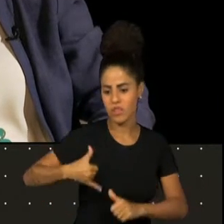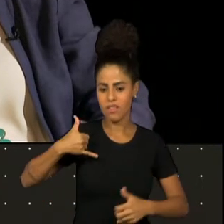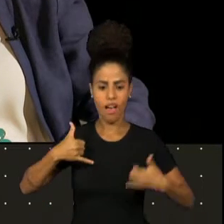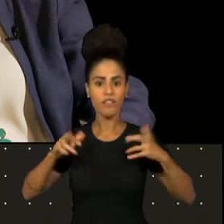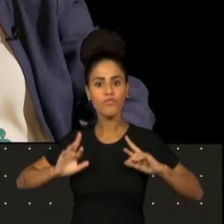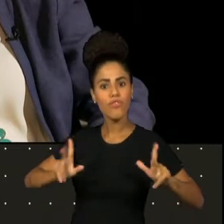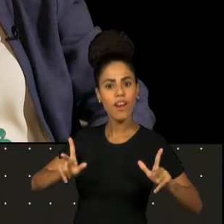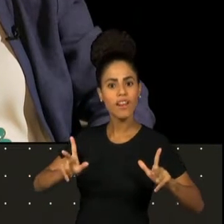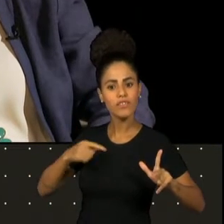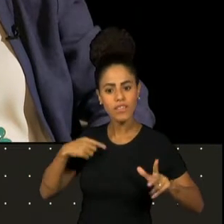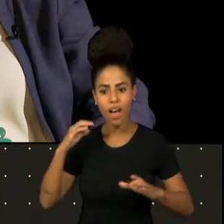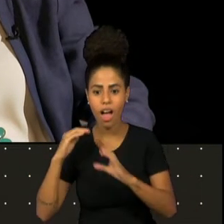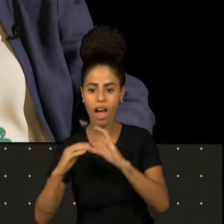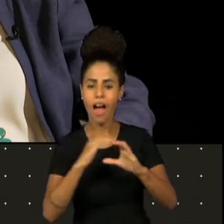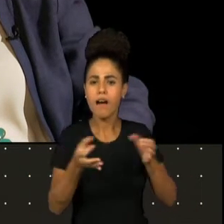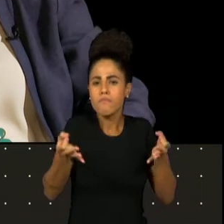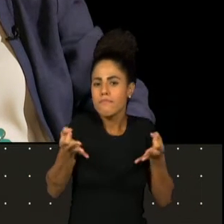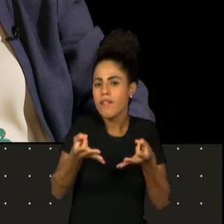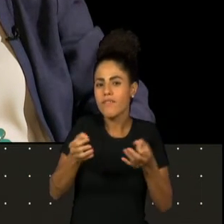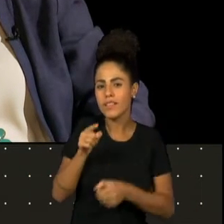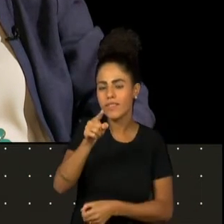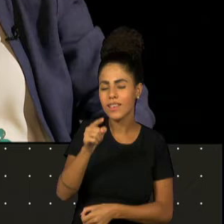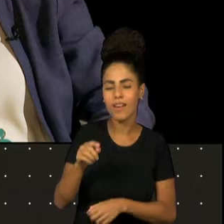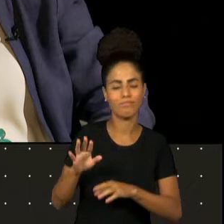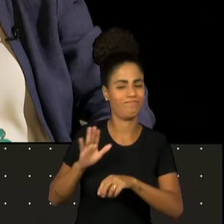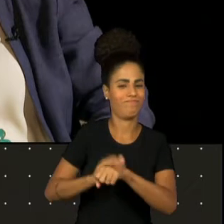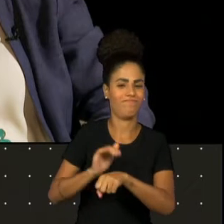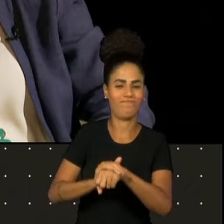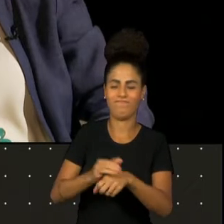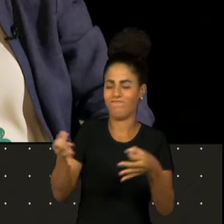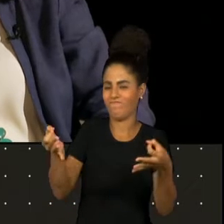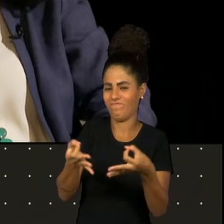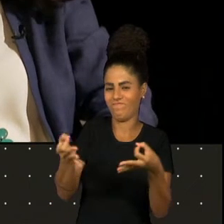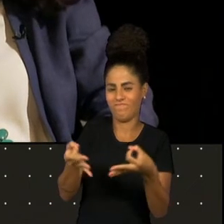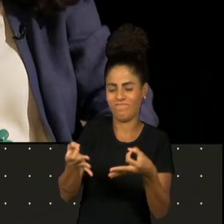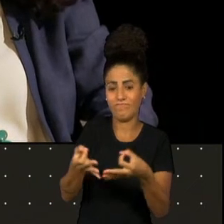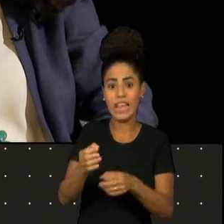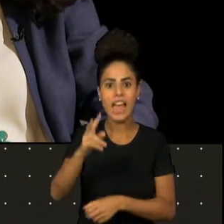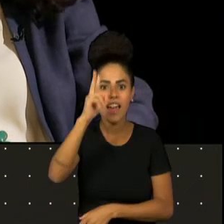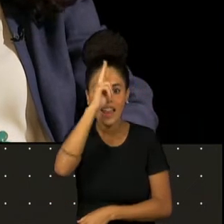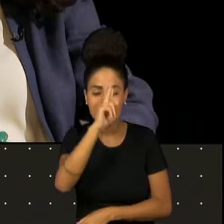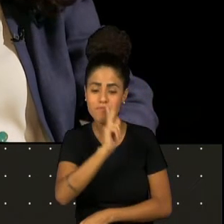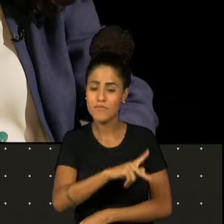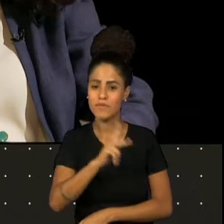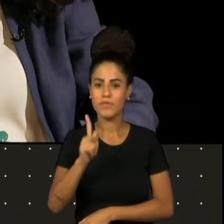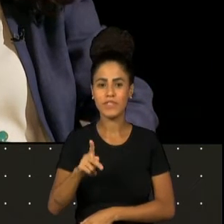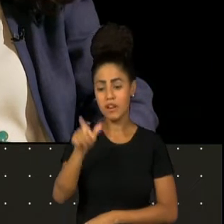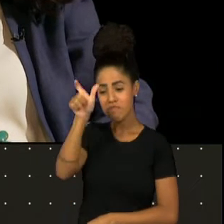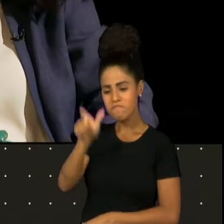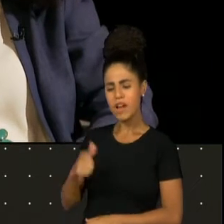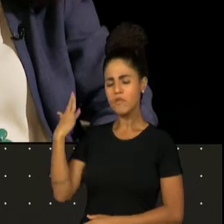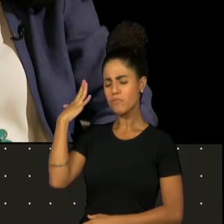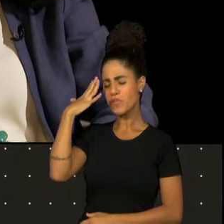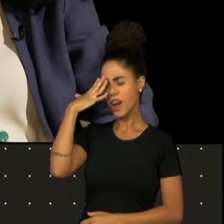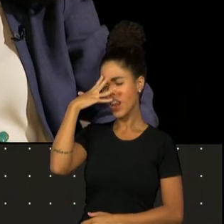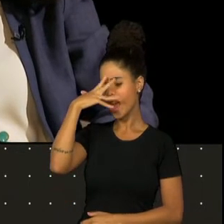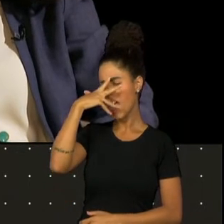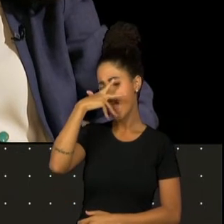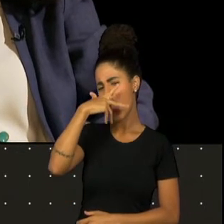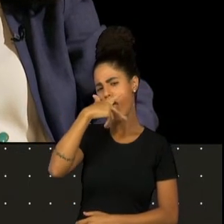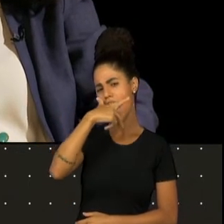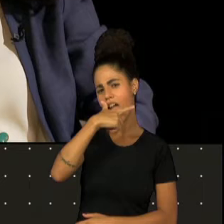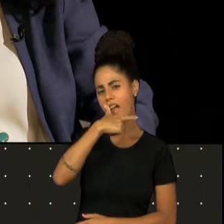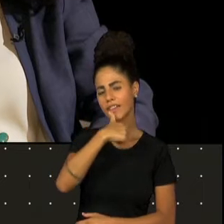especial. Claro, era a sua função também. Lembro da professora bonita, da professora